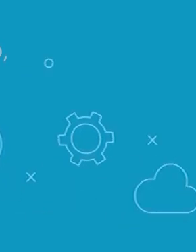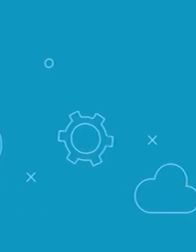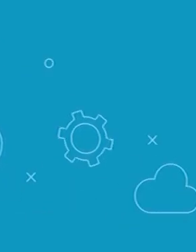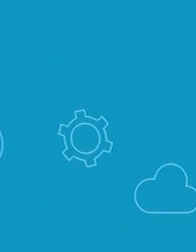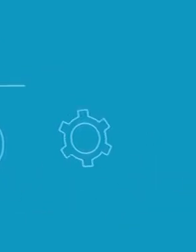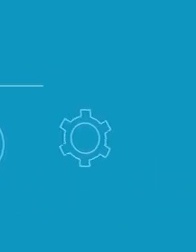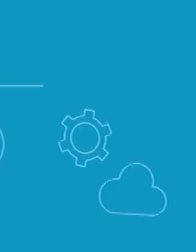A natureza seleciona adaptados,